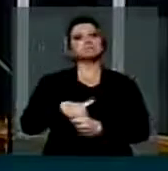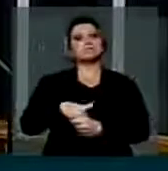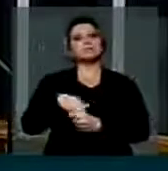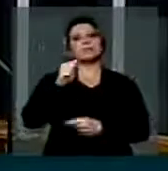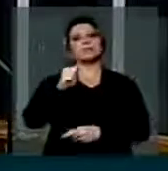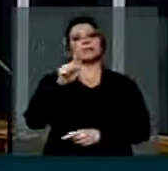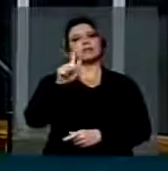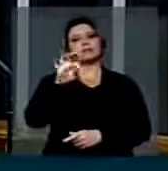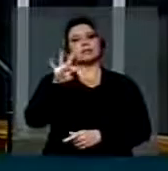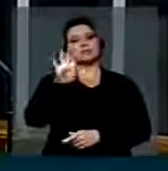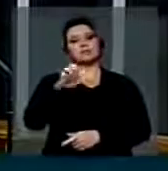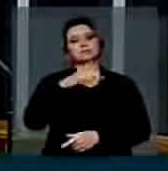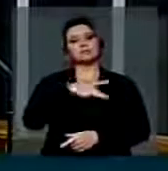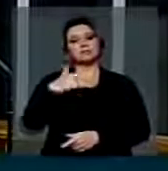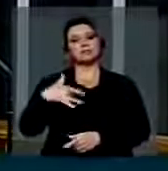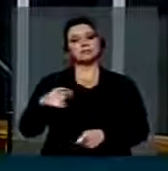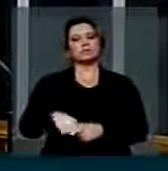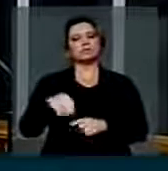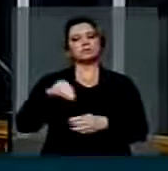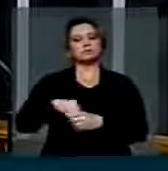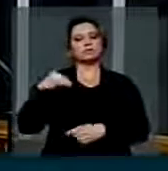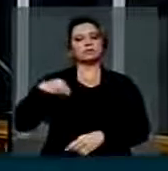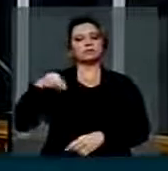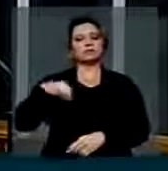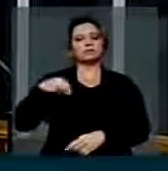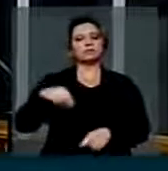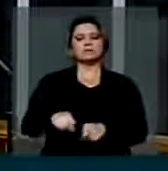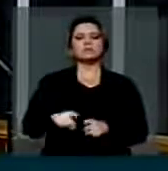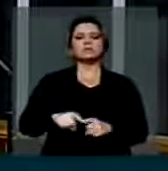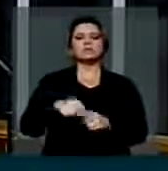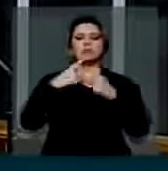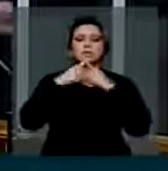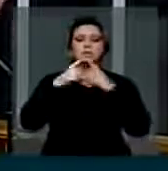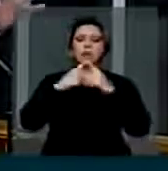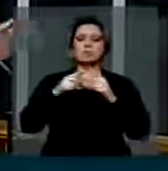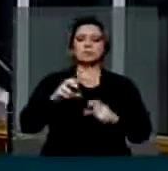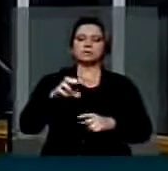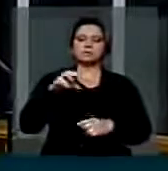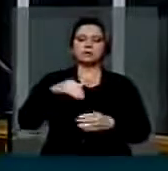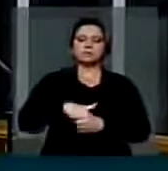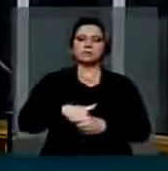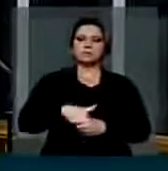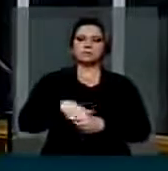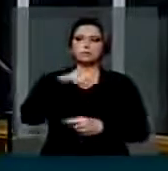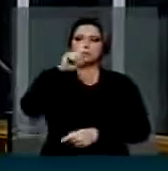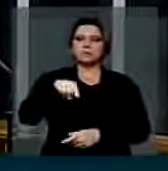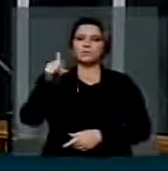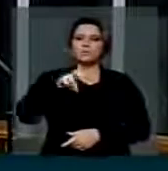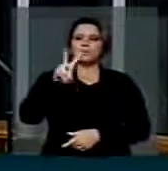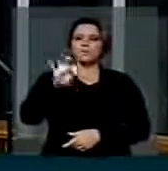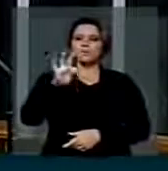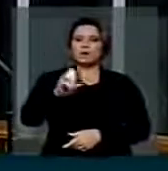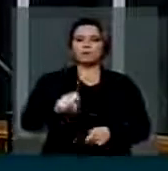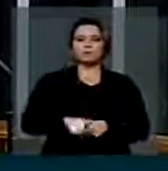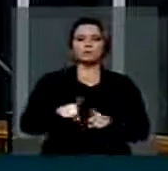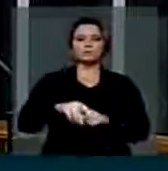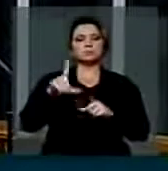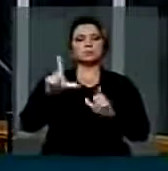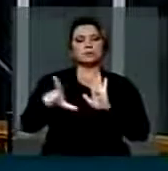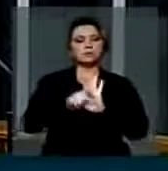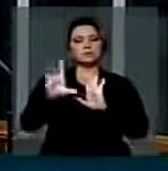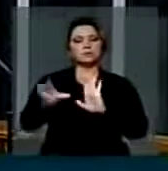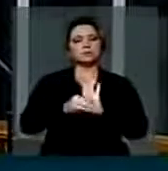lado, presidente, quero também contestar veementemente o veto da presidente Dilma sobre a lei complementar que estabelece requisitos,